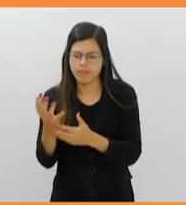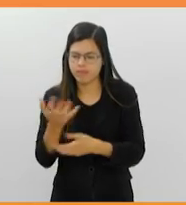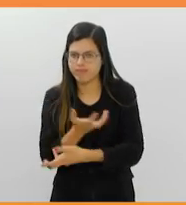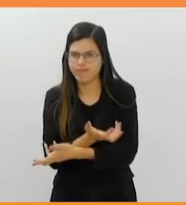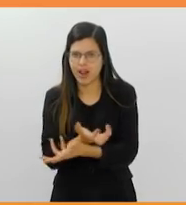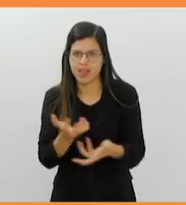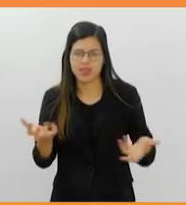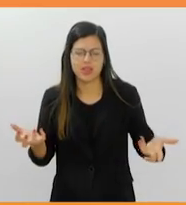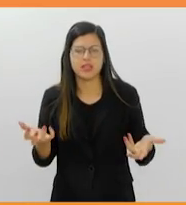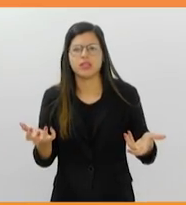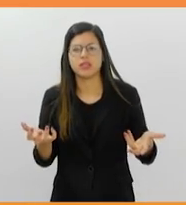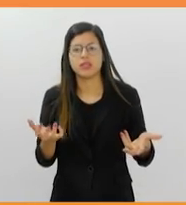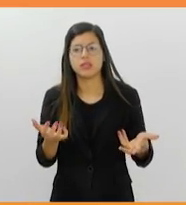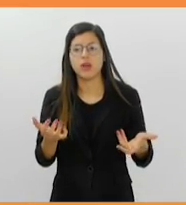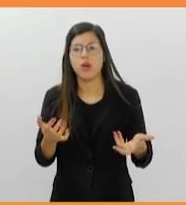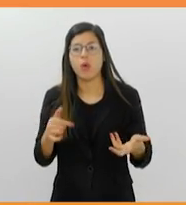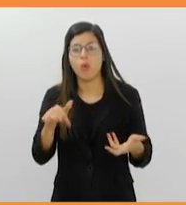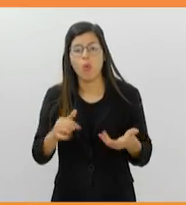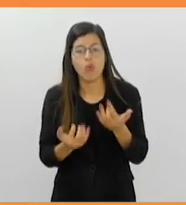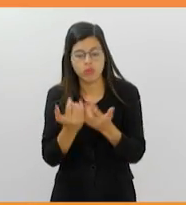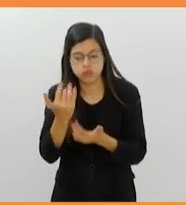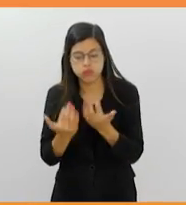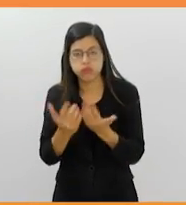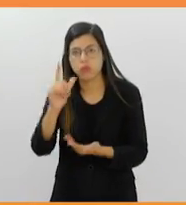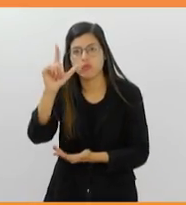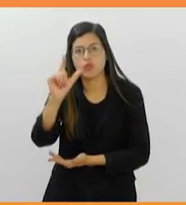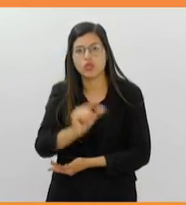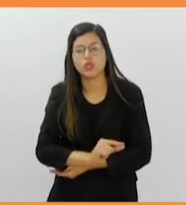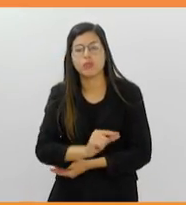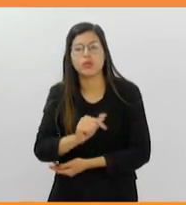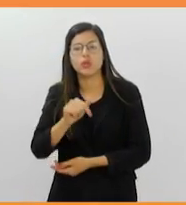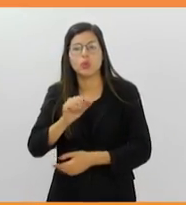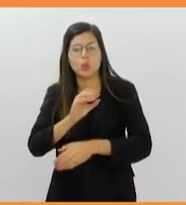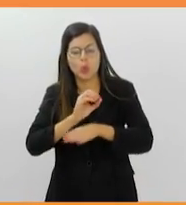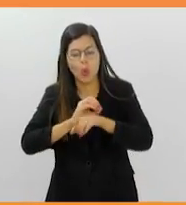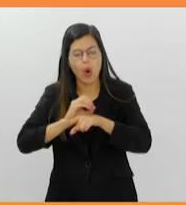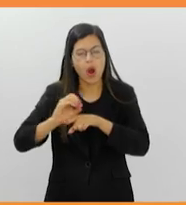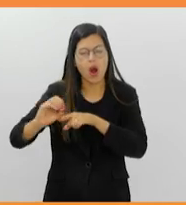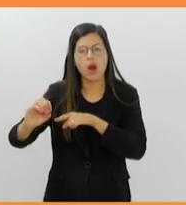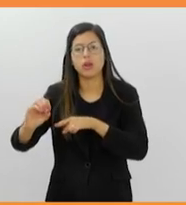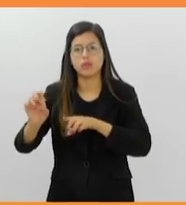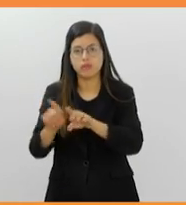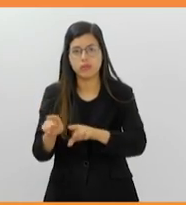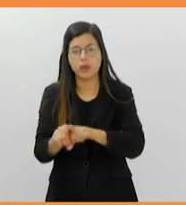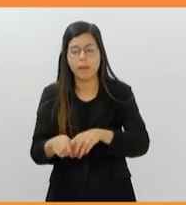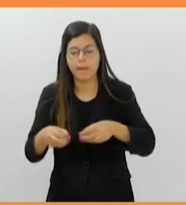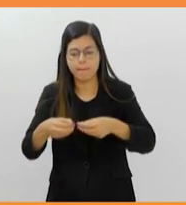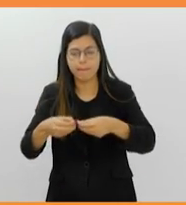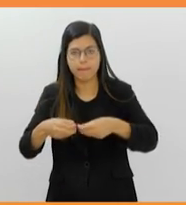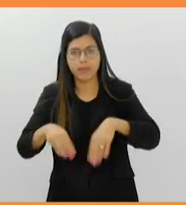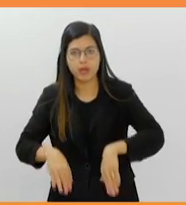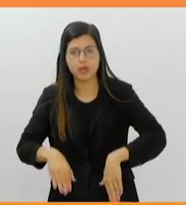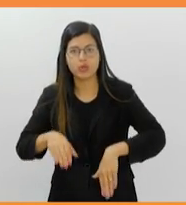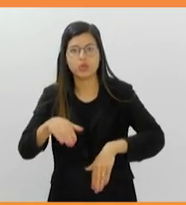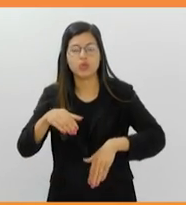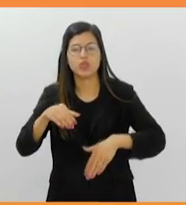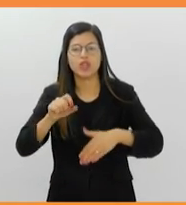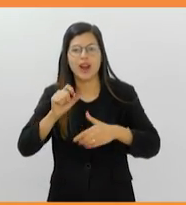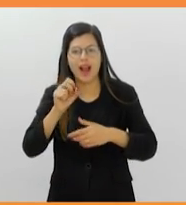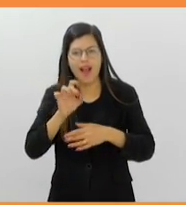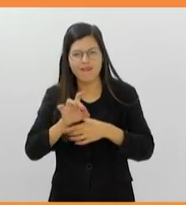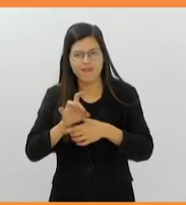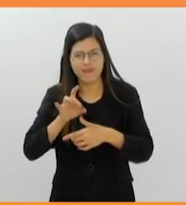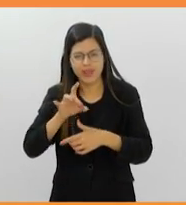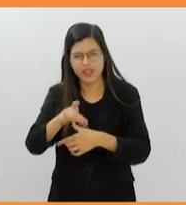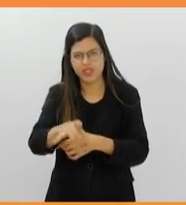constante ao fogo diminui a quantidade de matéria orgânica e prejudica a microbiota e a fertilidade do solo,